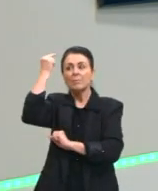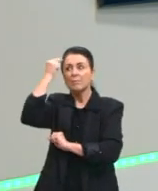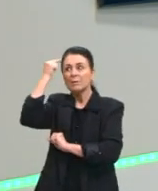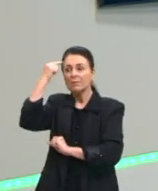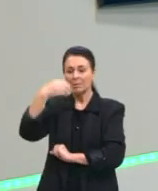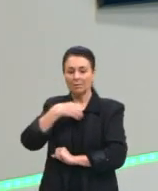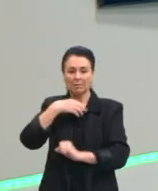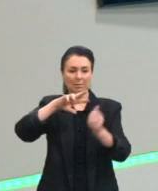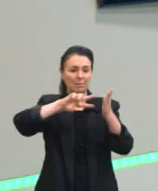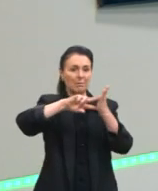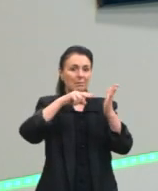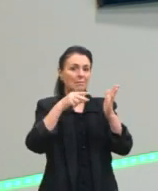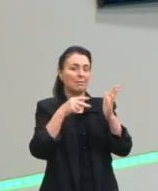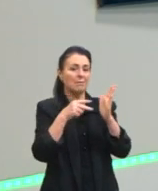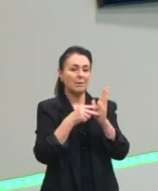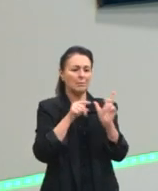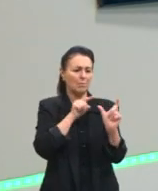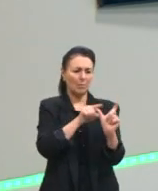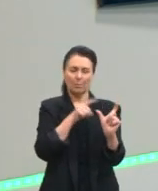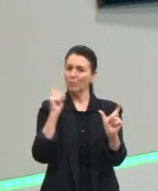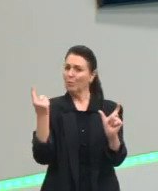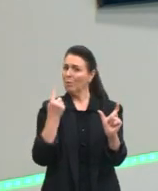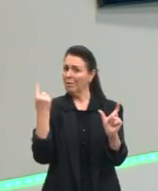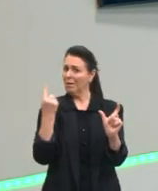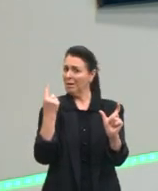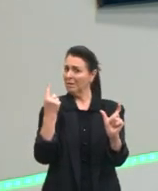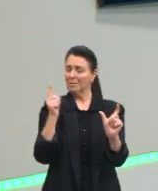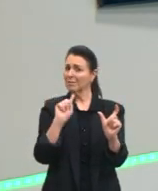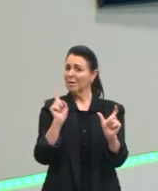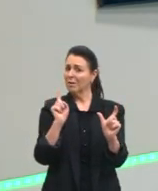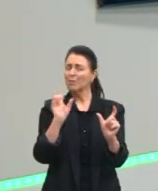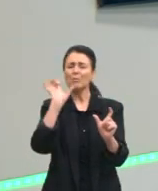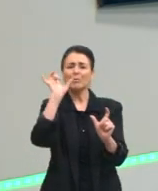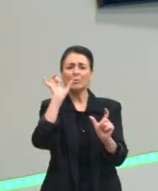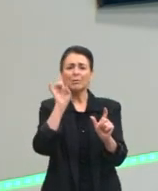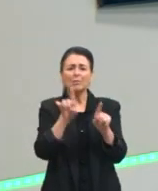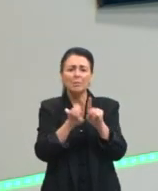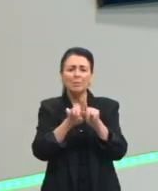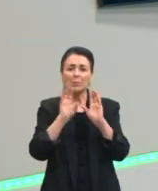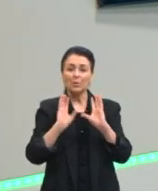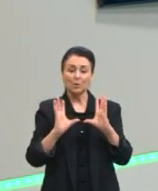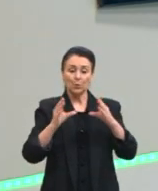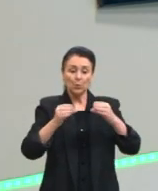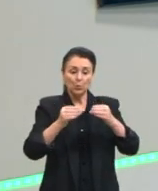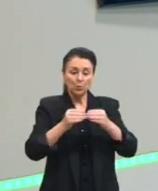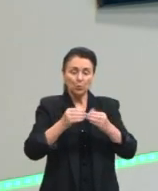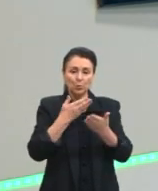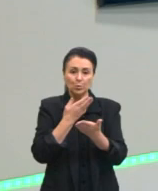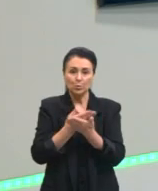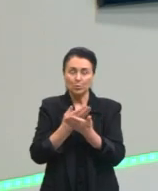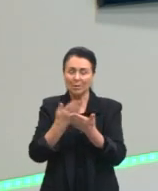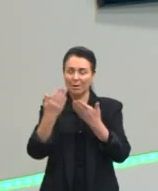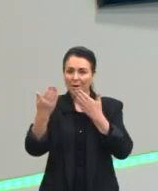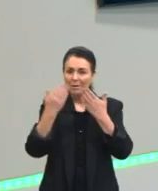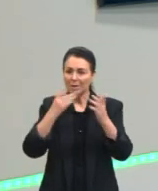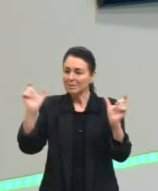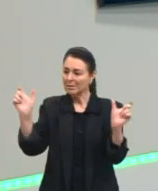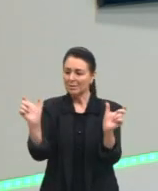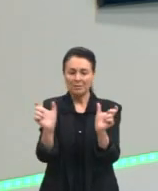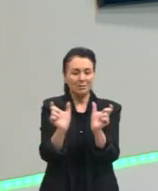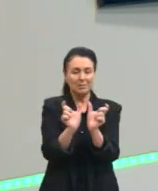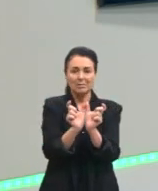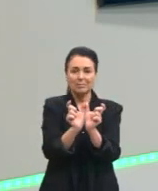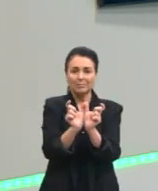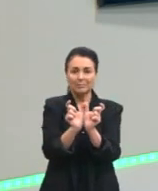semântica não só como olhando palavras isoladas, mas eu posso pensar na semântica como aquele conjunto de estudo que vai analisar as frases.